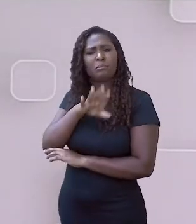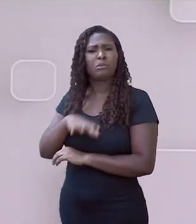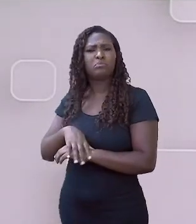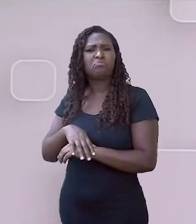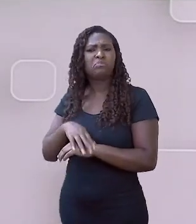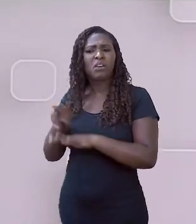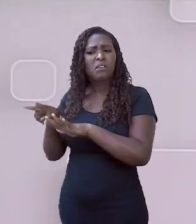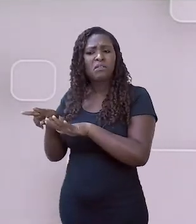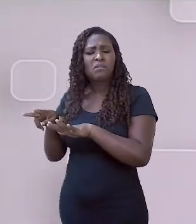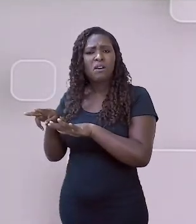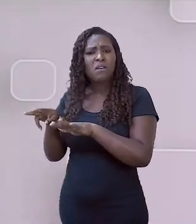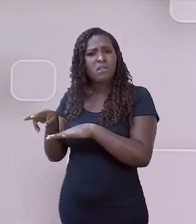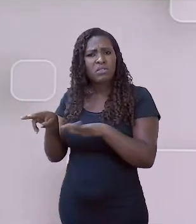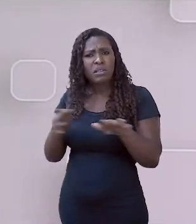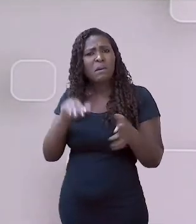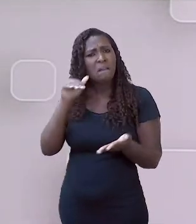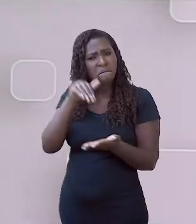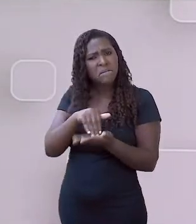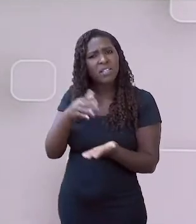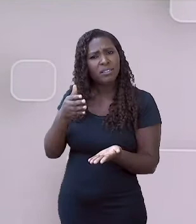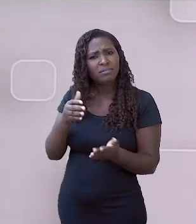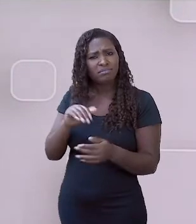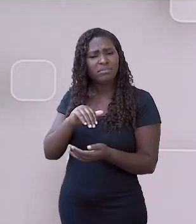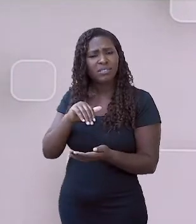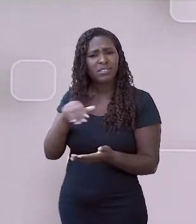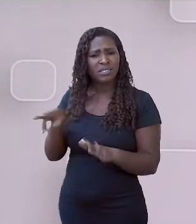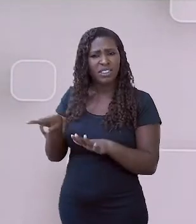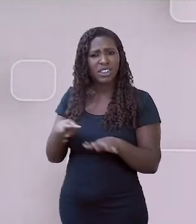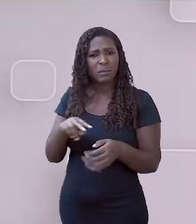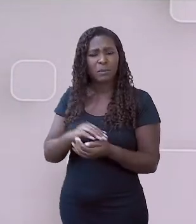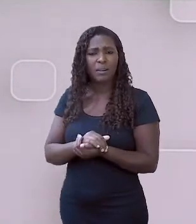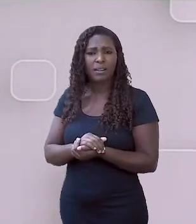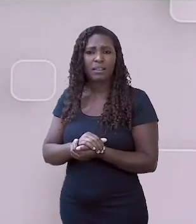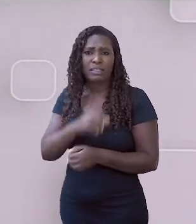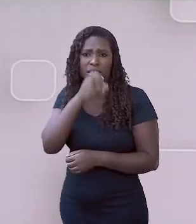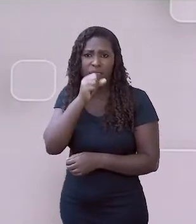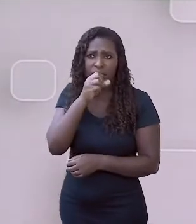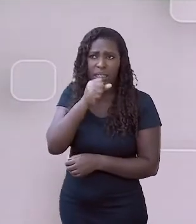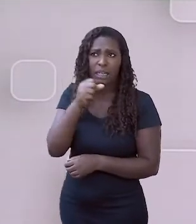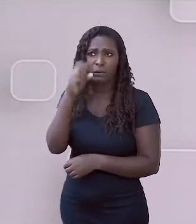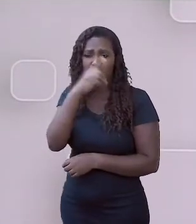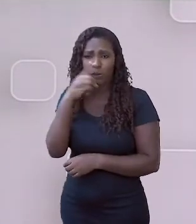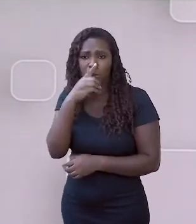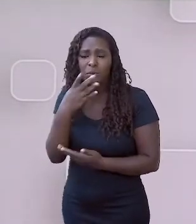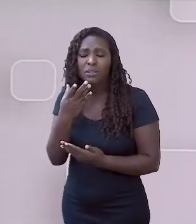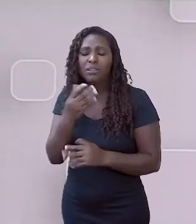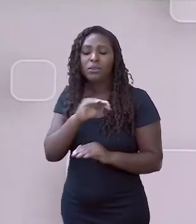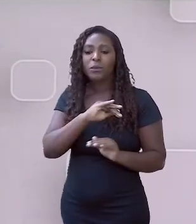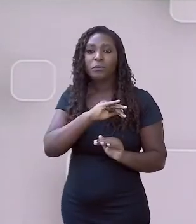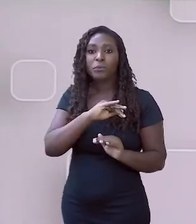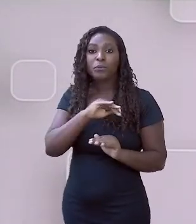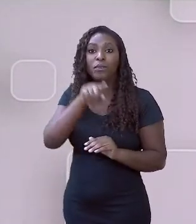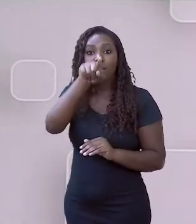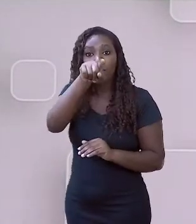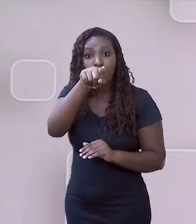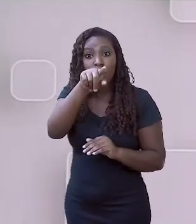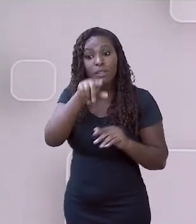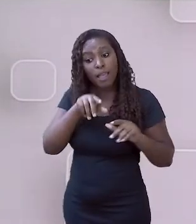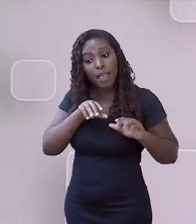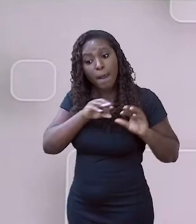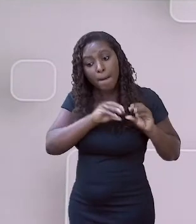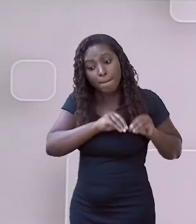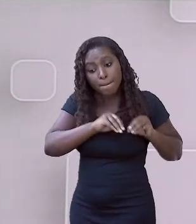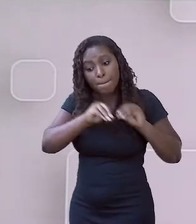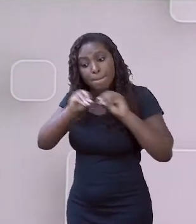prolongado, eu vou a uma cidade próxima. Então, é uma migração interna dentro do país. Mas, também, pode ser de férias.